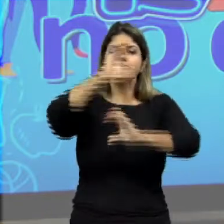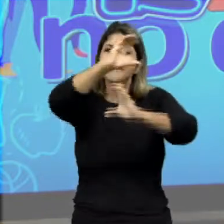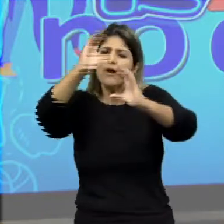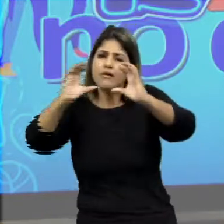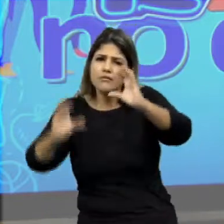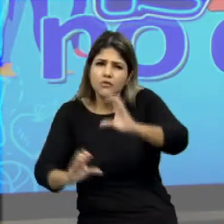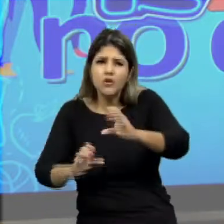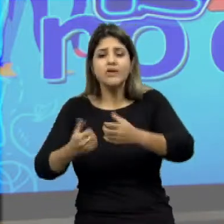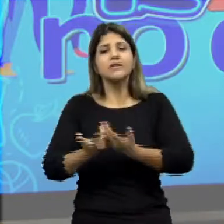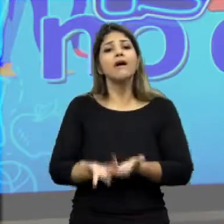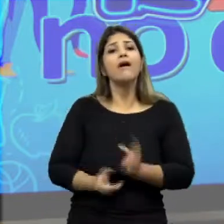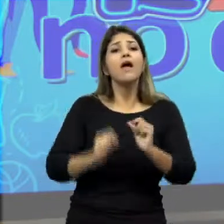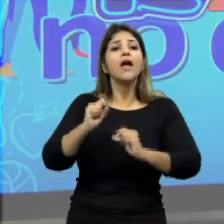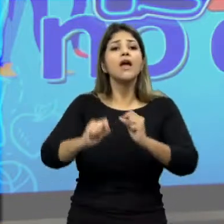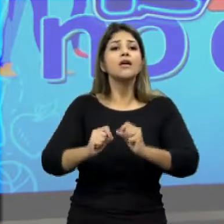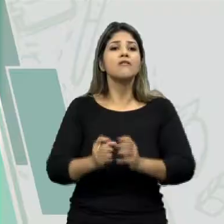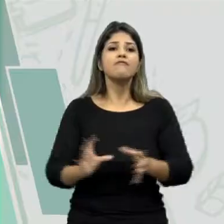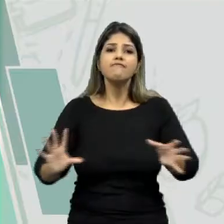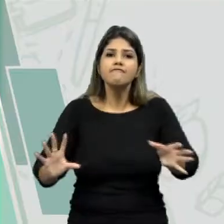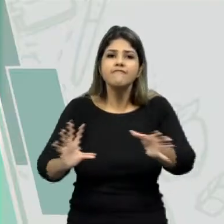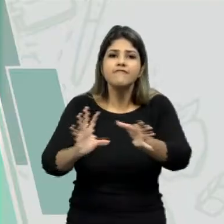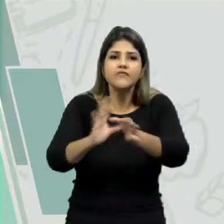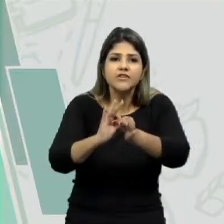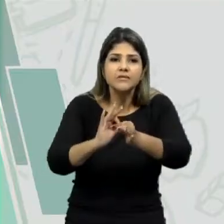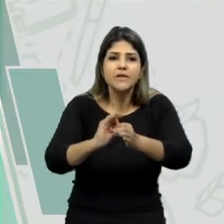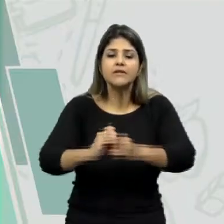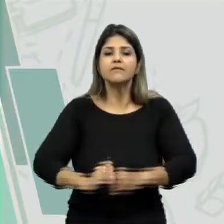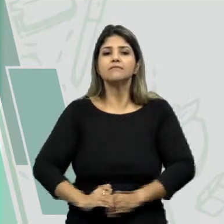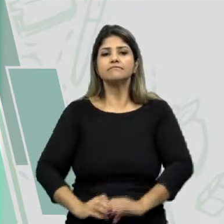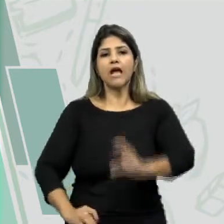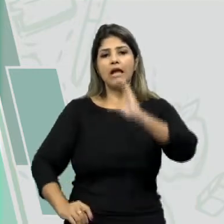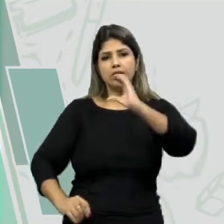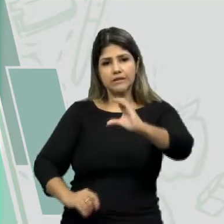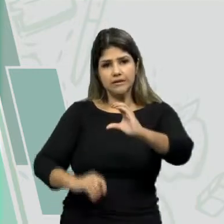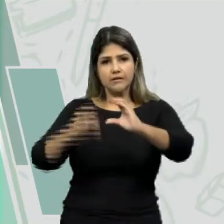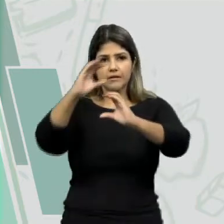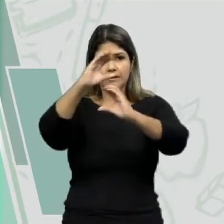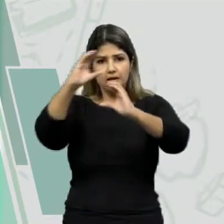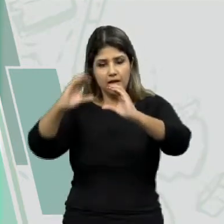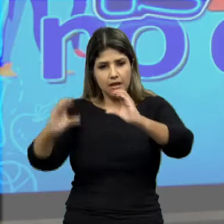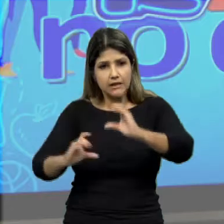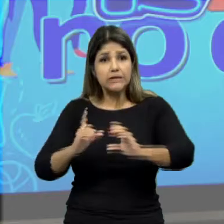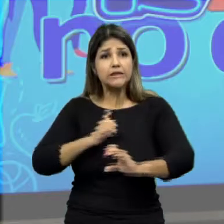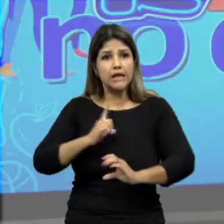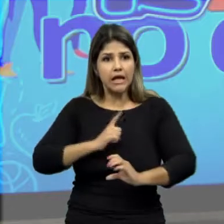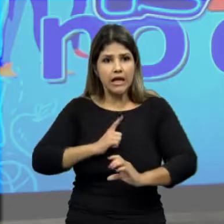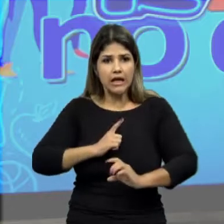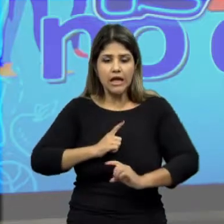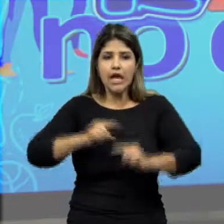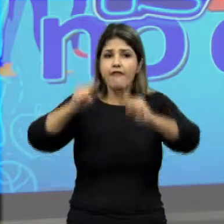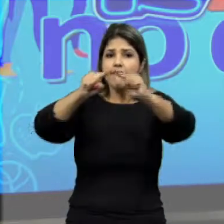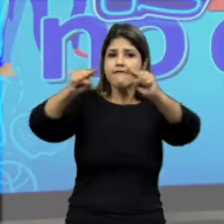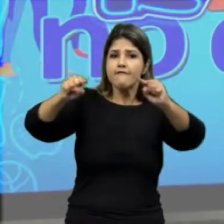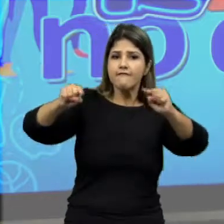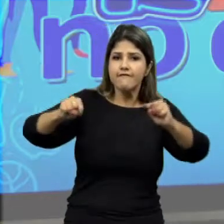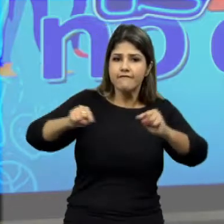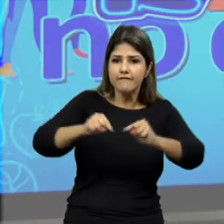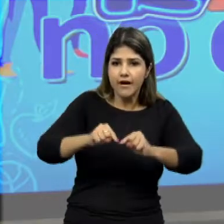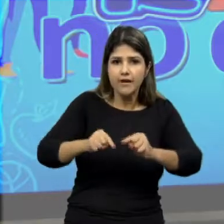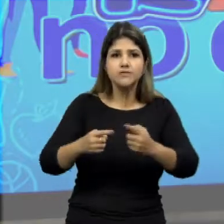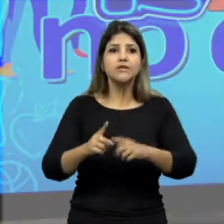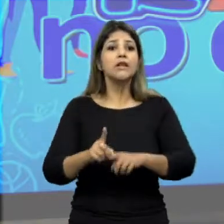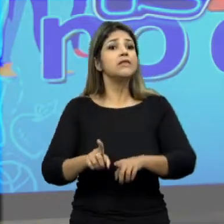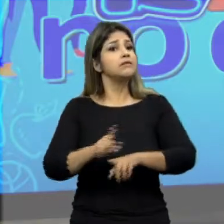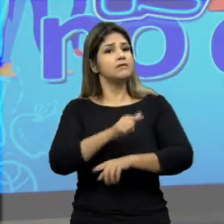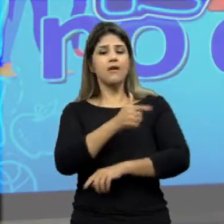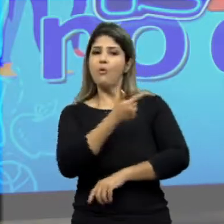a definir essa classificação, é quanto ao fechamento da cadeia. Então existem cadeias que podem fechar ciclos